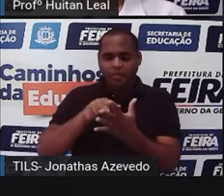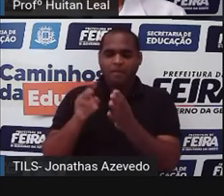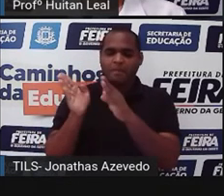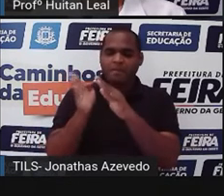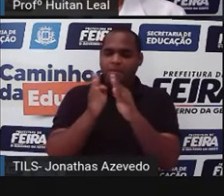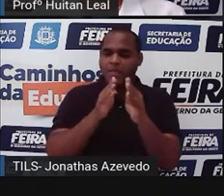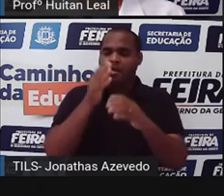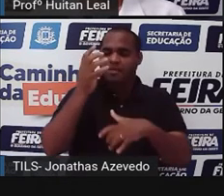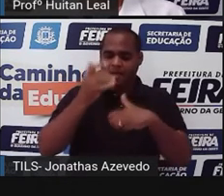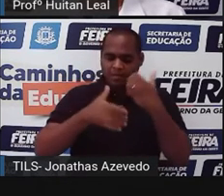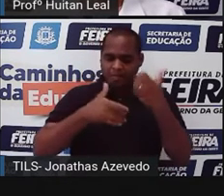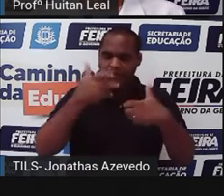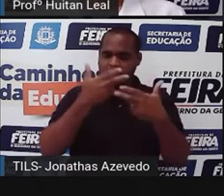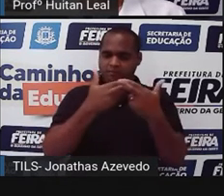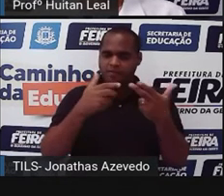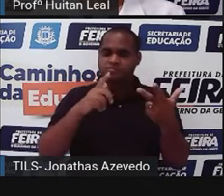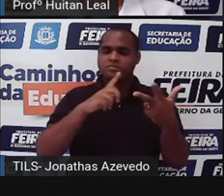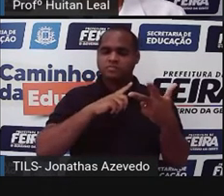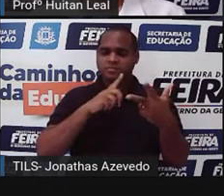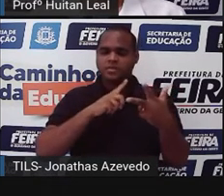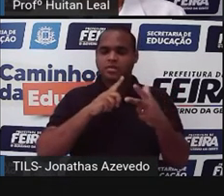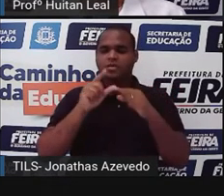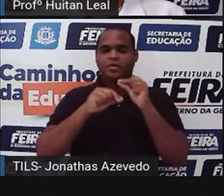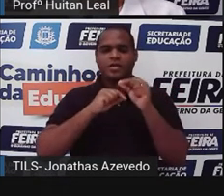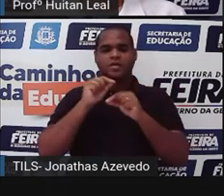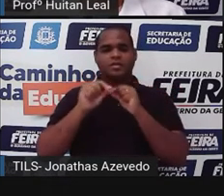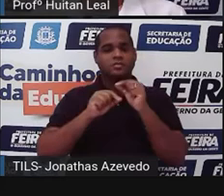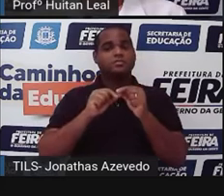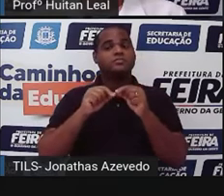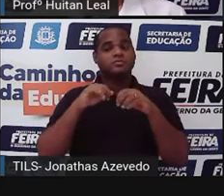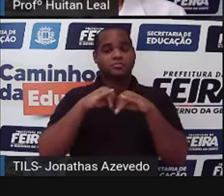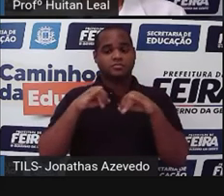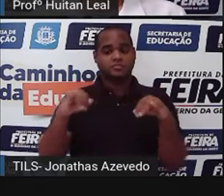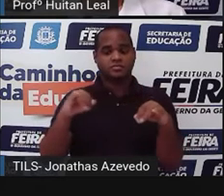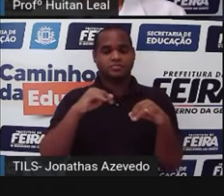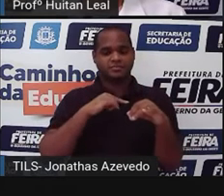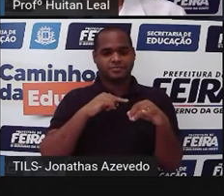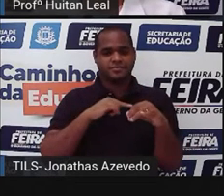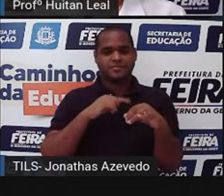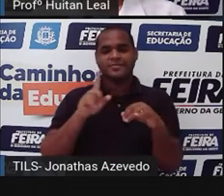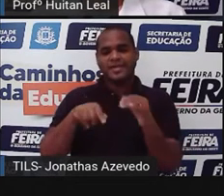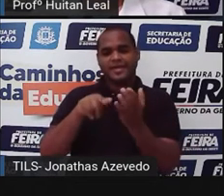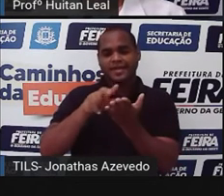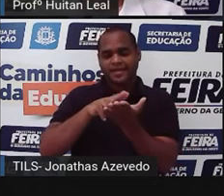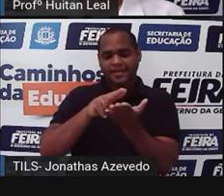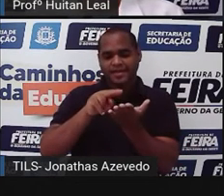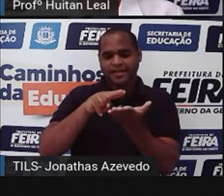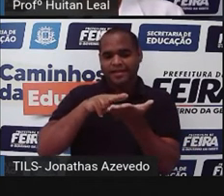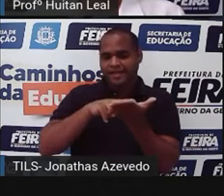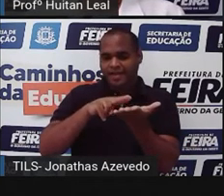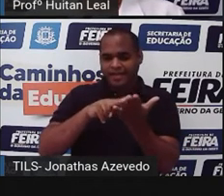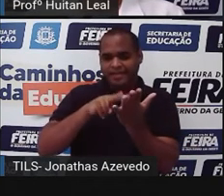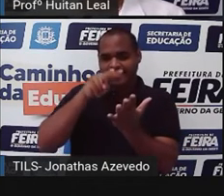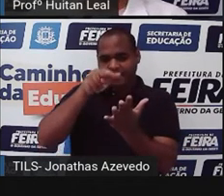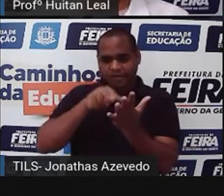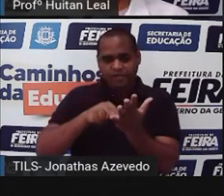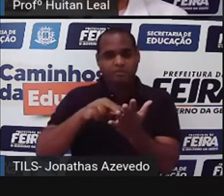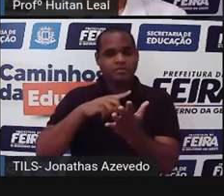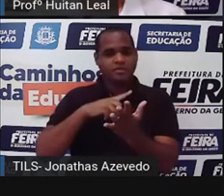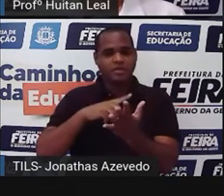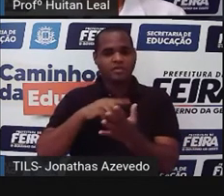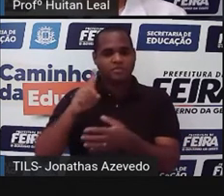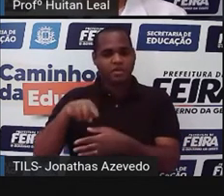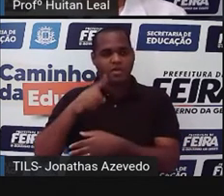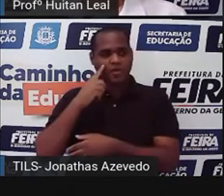comentário a respeito da notícia, do fato veiculado. Cartas de leitor e crônicas, que é um gênero